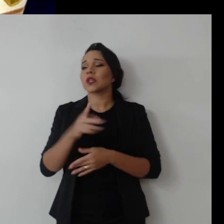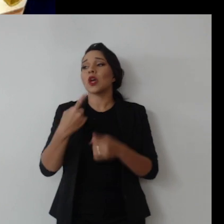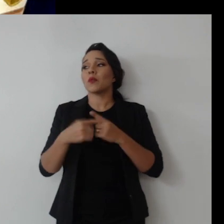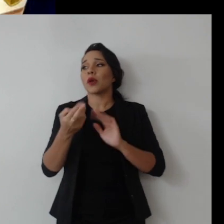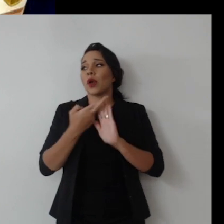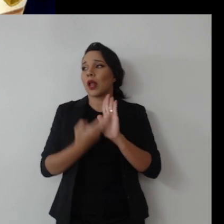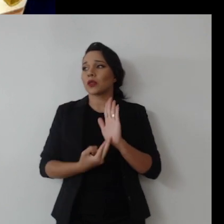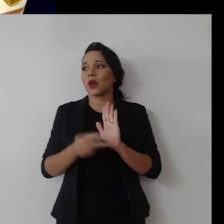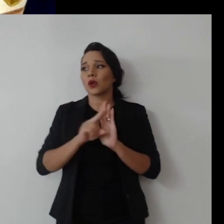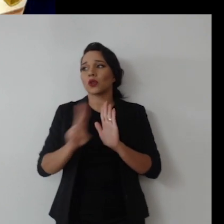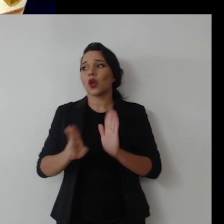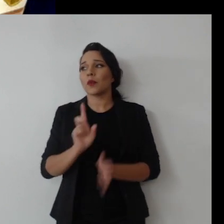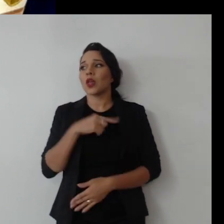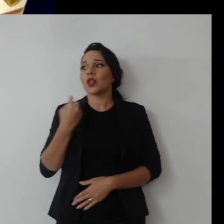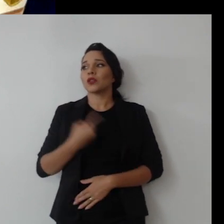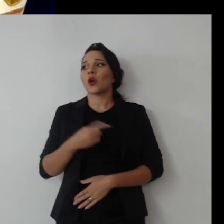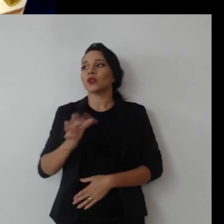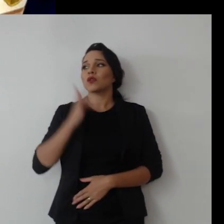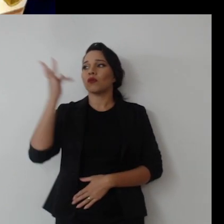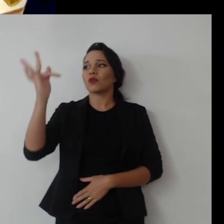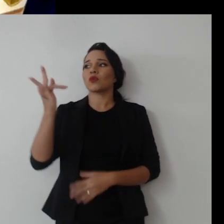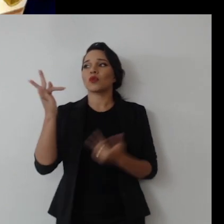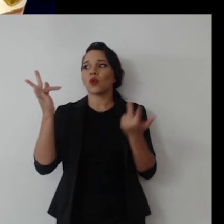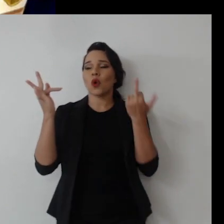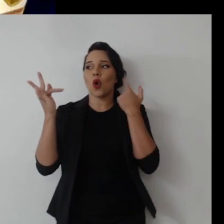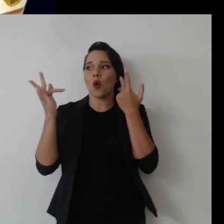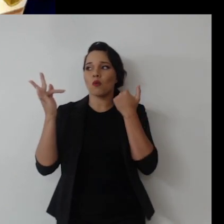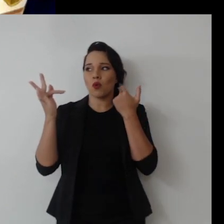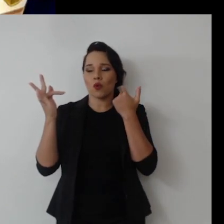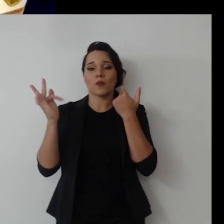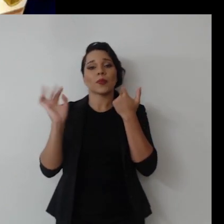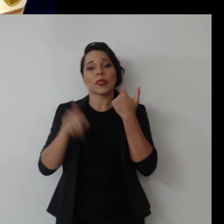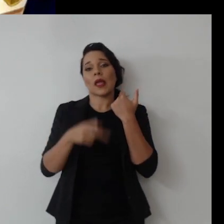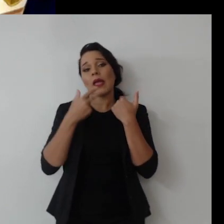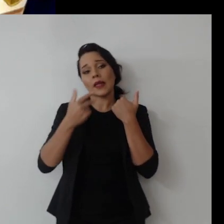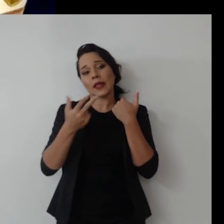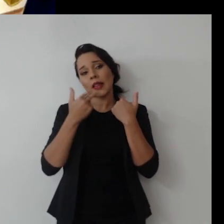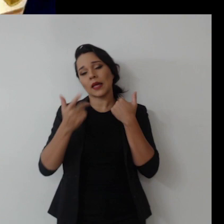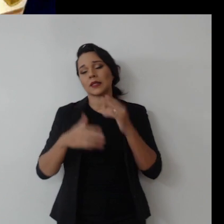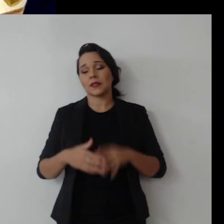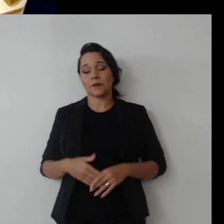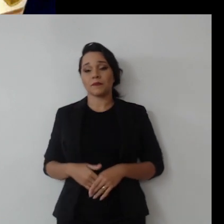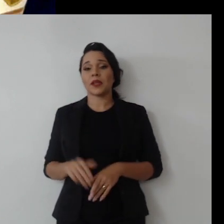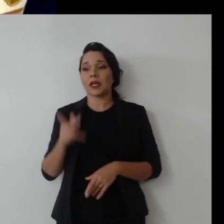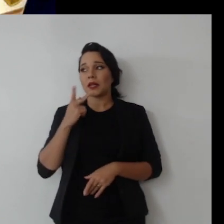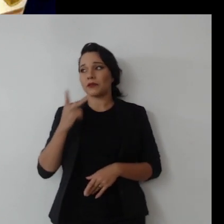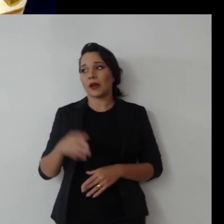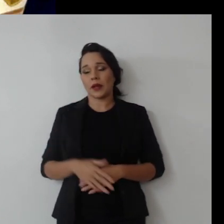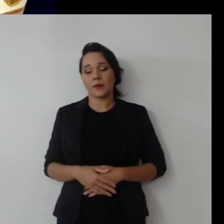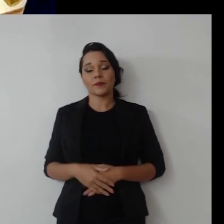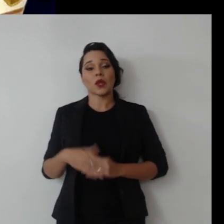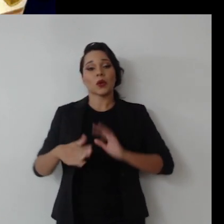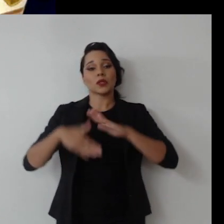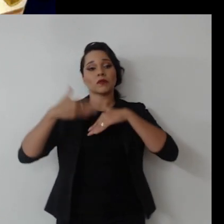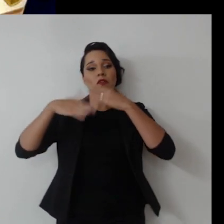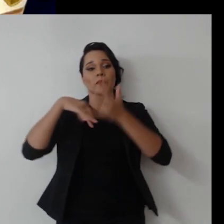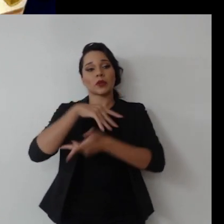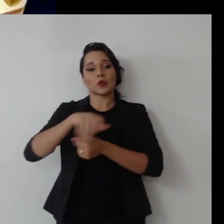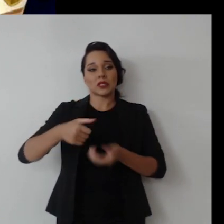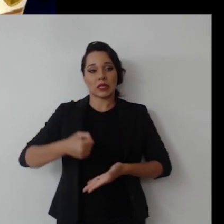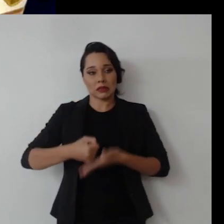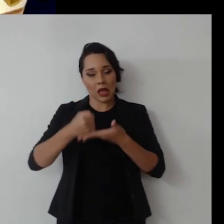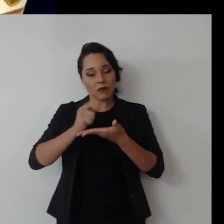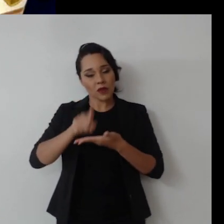porque o relatório chamado Nosso Futuro Comum, ele é em inglês, Our Common Future, que ele diz o seguinte, que o desenvolvimento